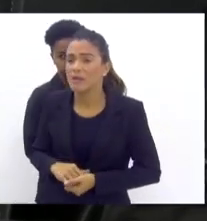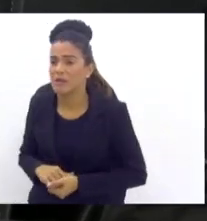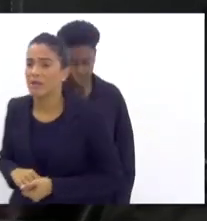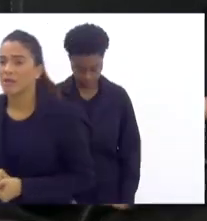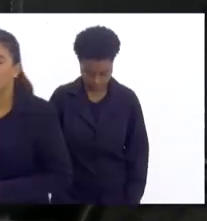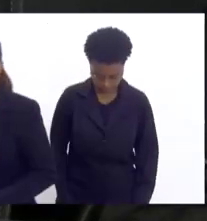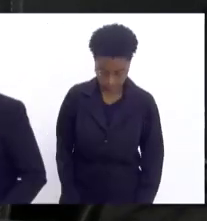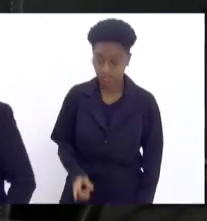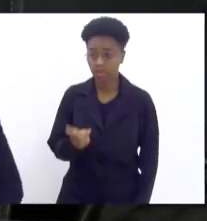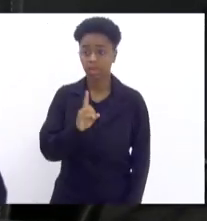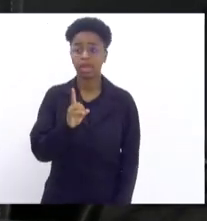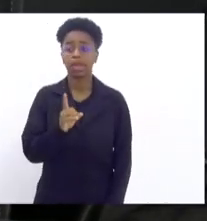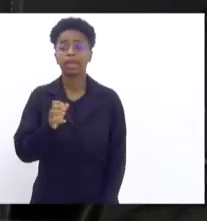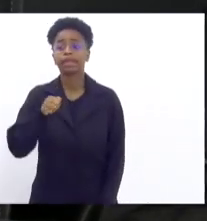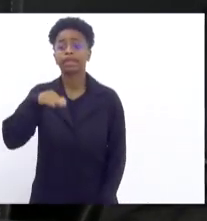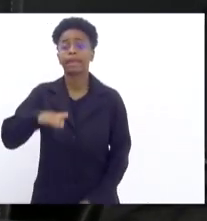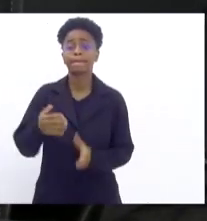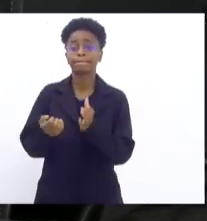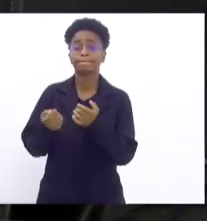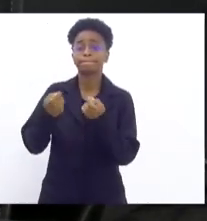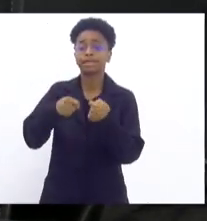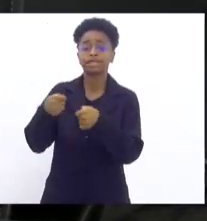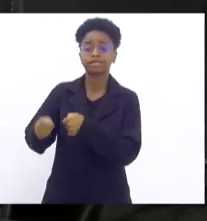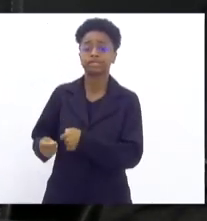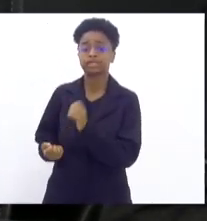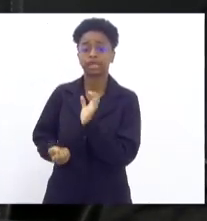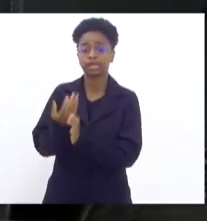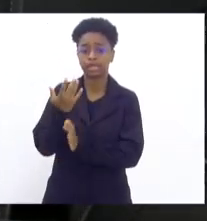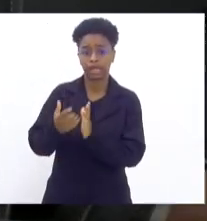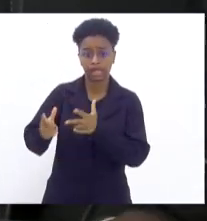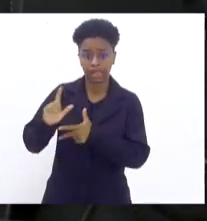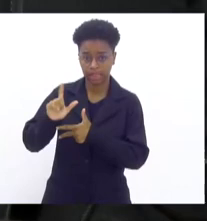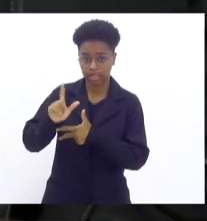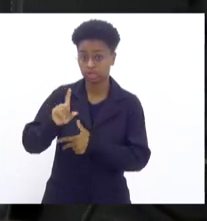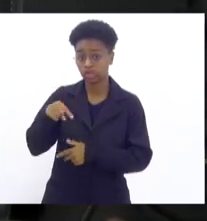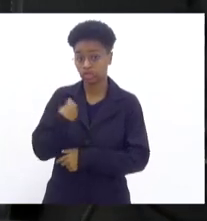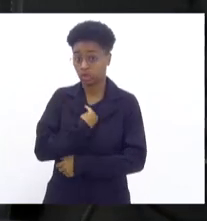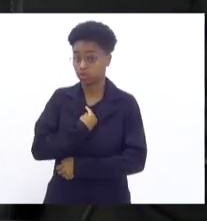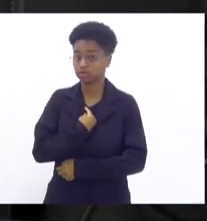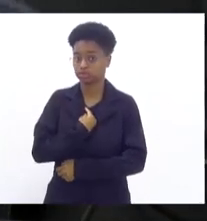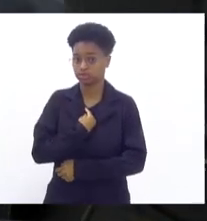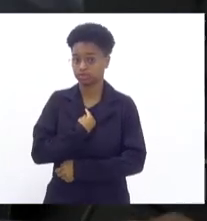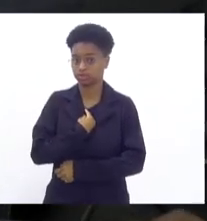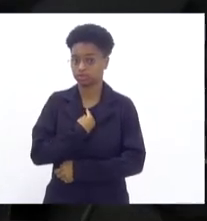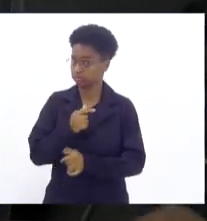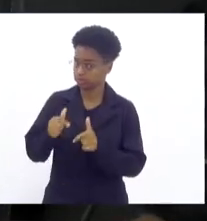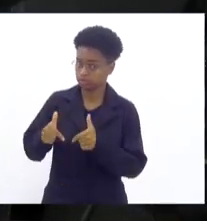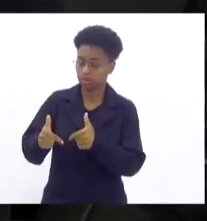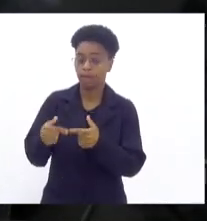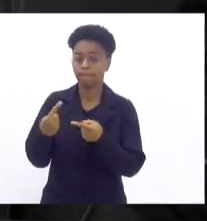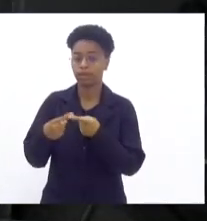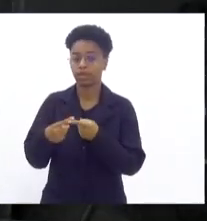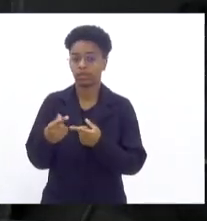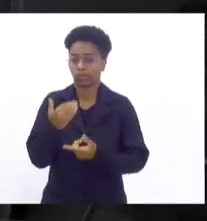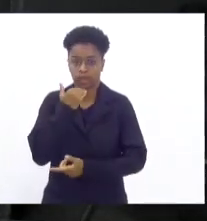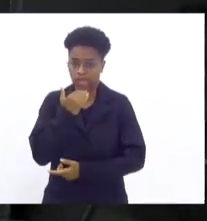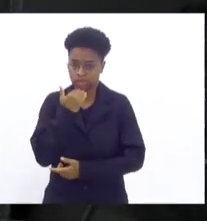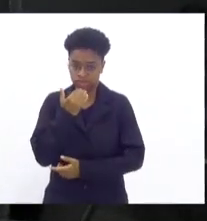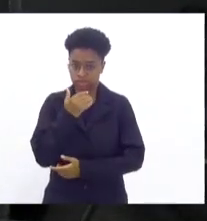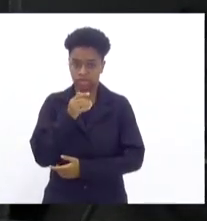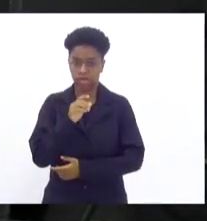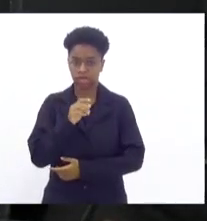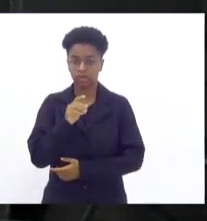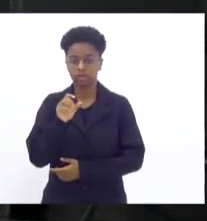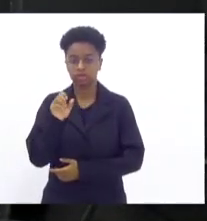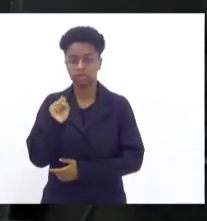Não, quem tem que legislar, quem tem que legislar somos nós. Porque quem vai... Não adianta, o sargento portugal até